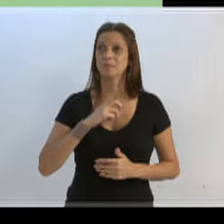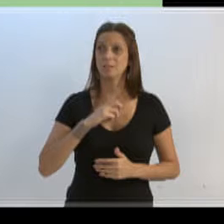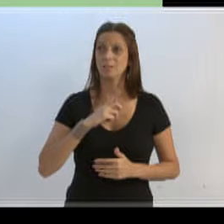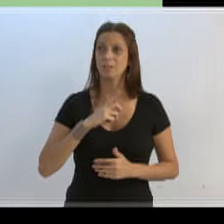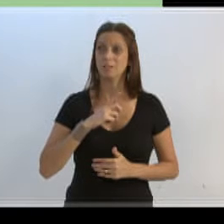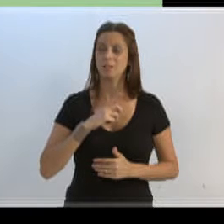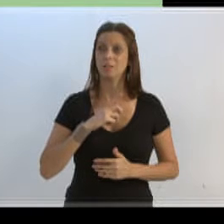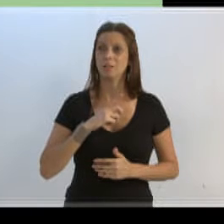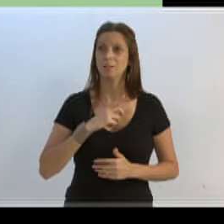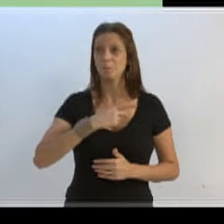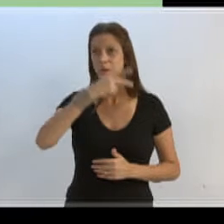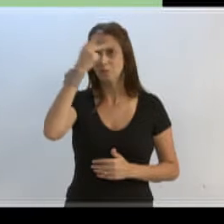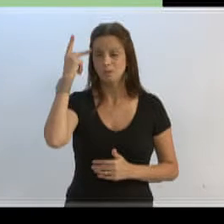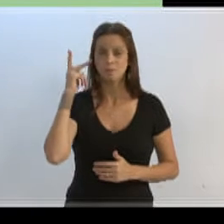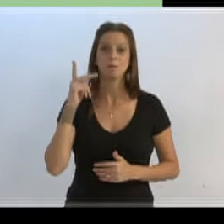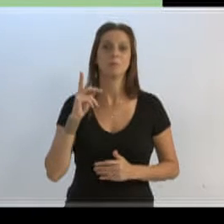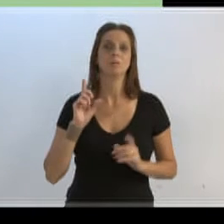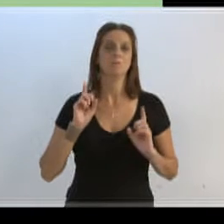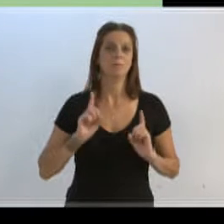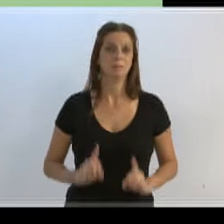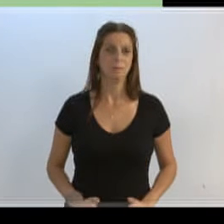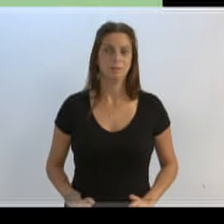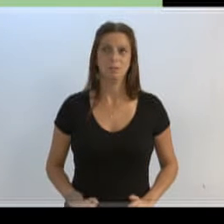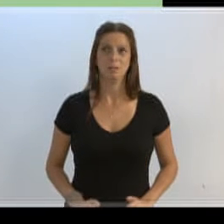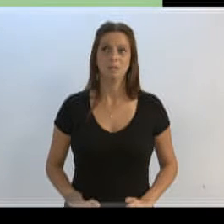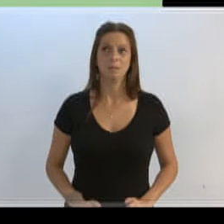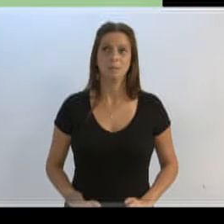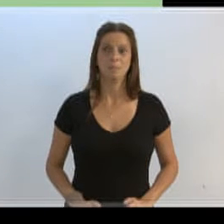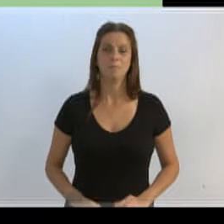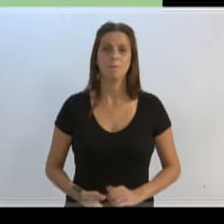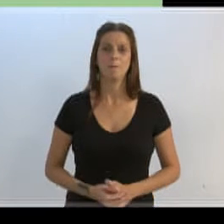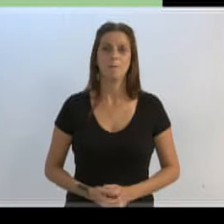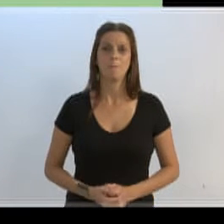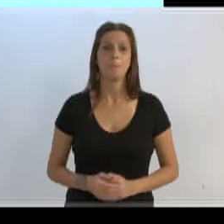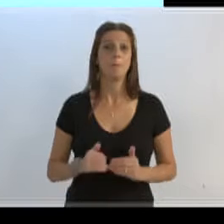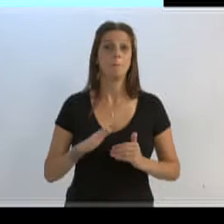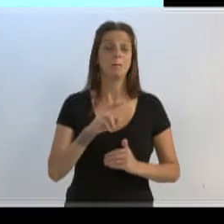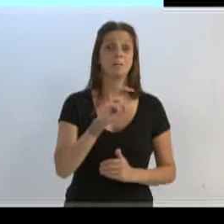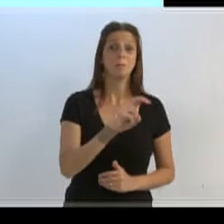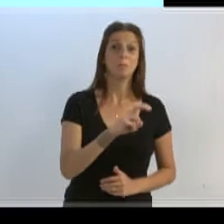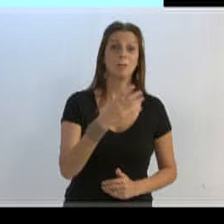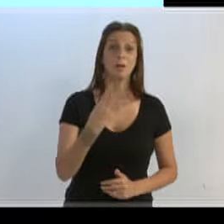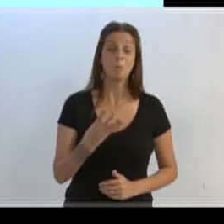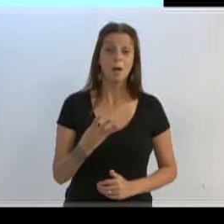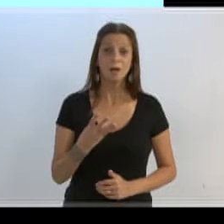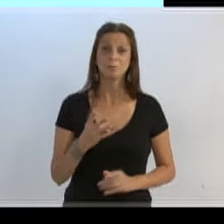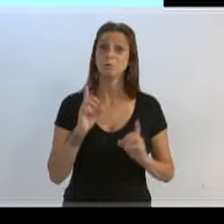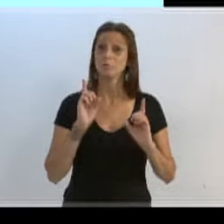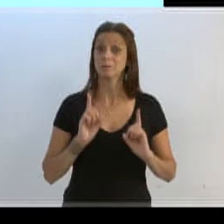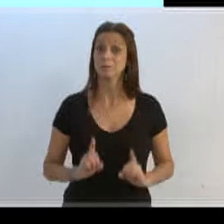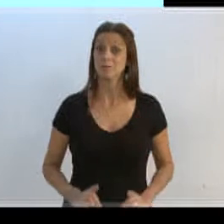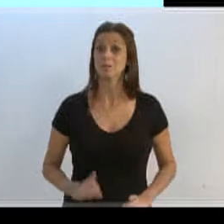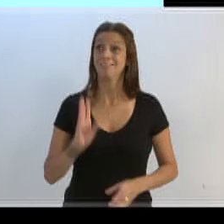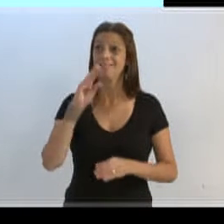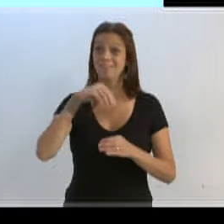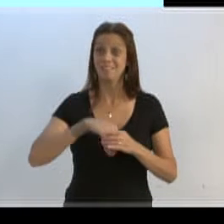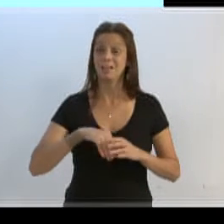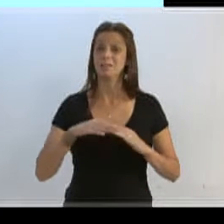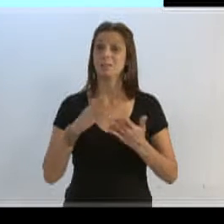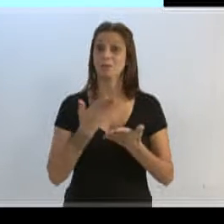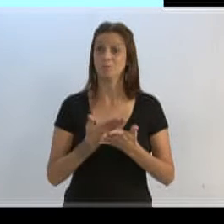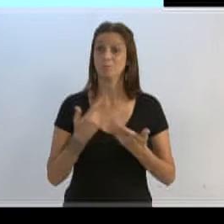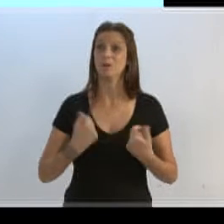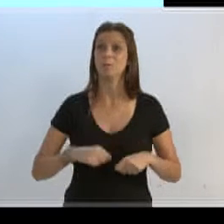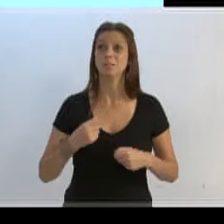pessoas especiais. Os cientistas físicos são mais de 54 alunos somente naquele colégio. E ela precisa de uma